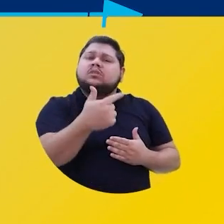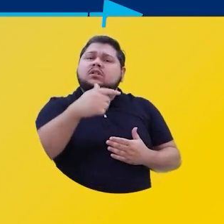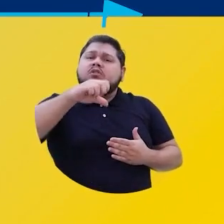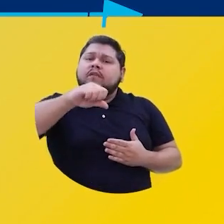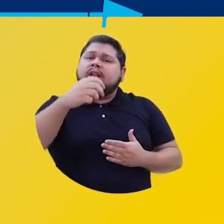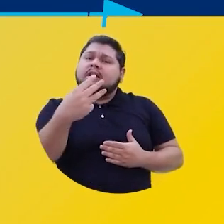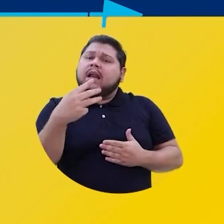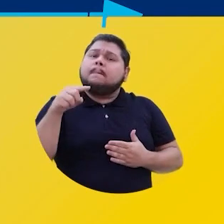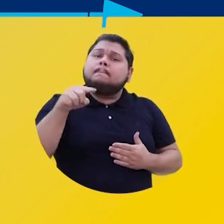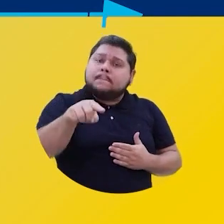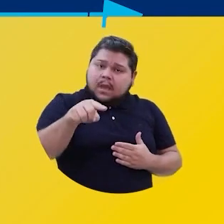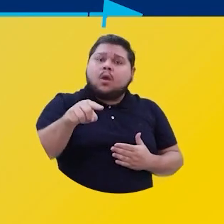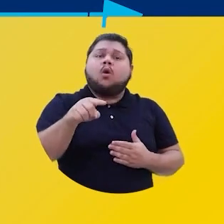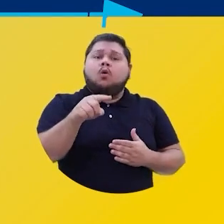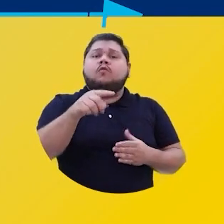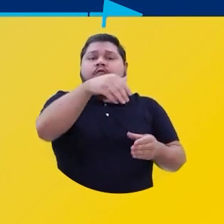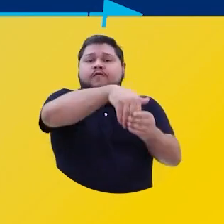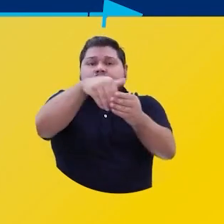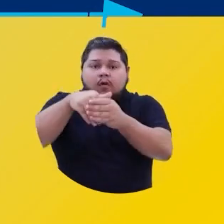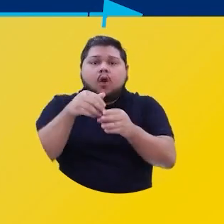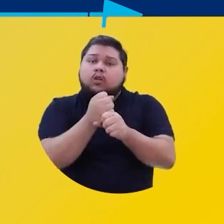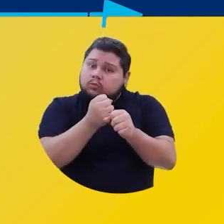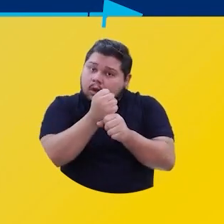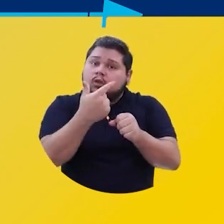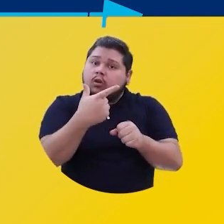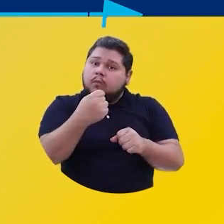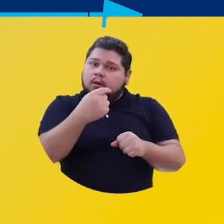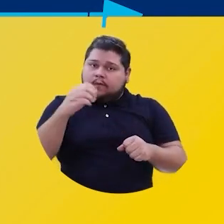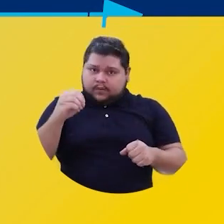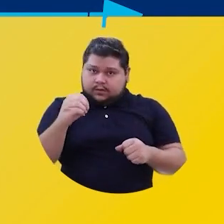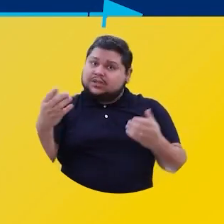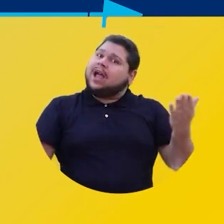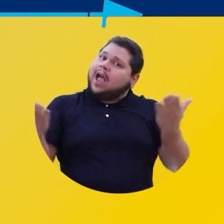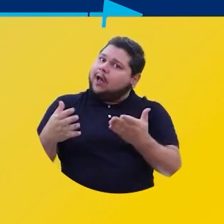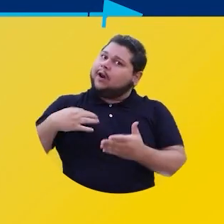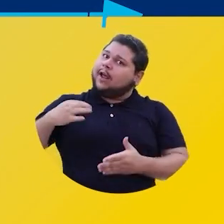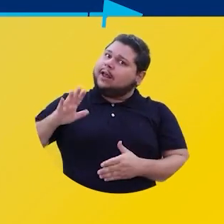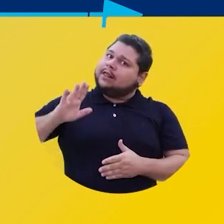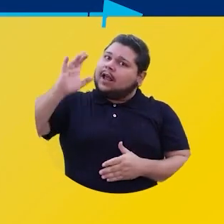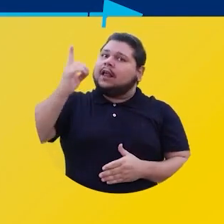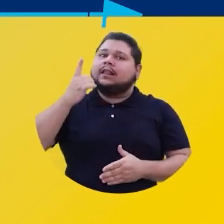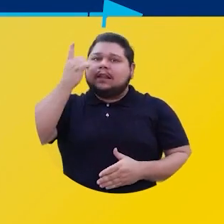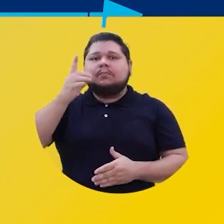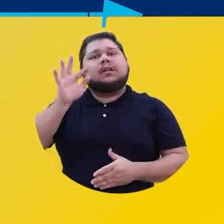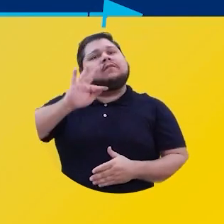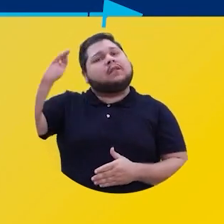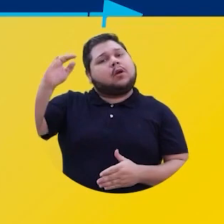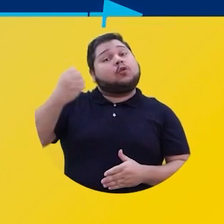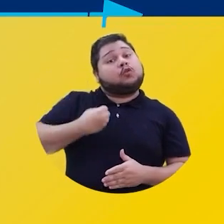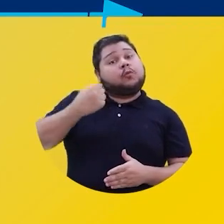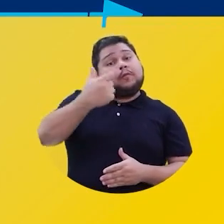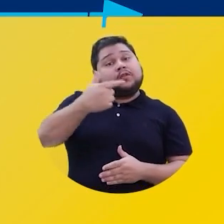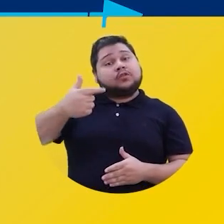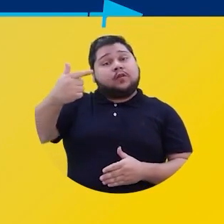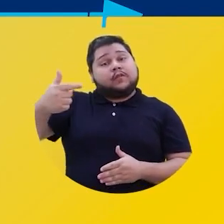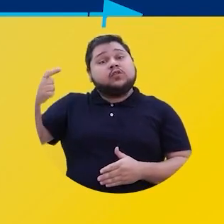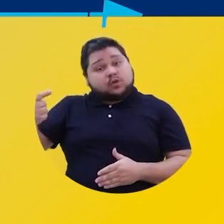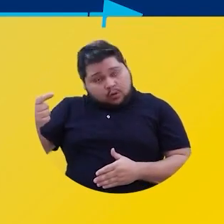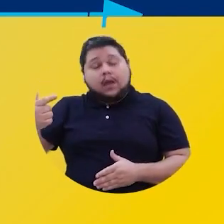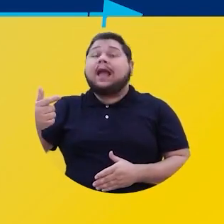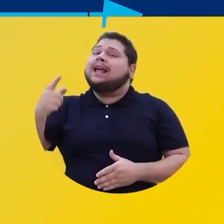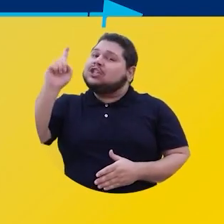293 mil votos obtidos em 2020. Agora, sou candidato a deputada federal. Meu número é